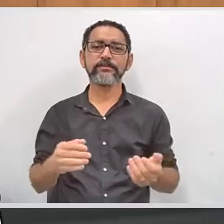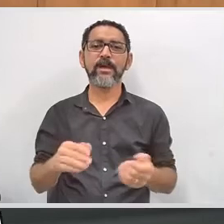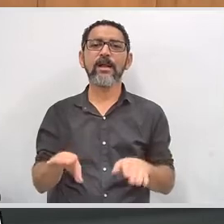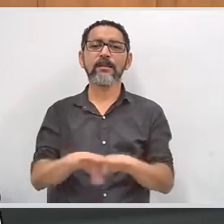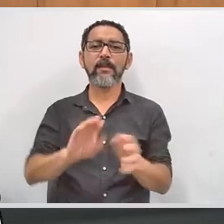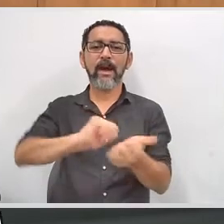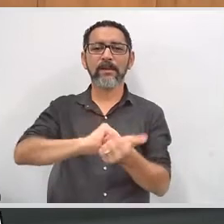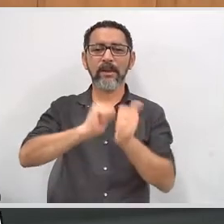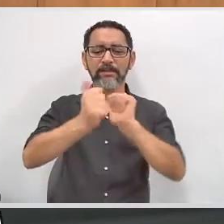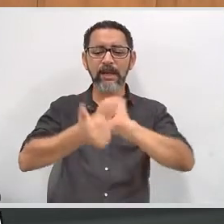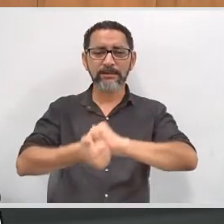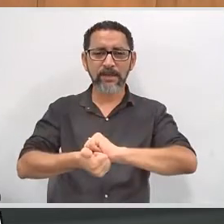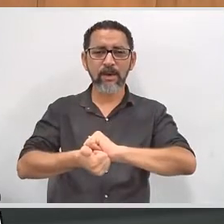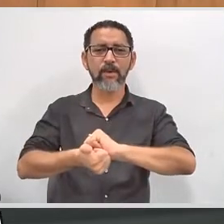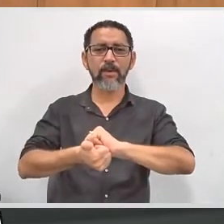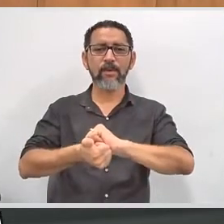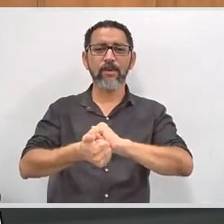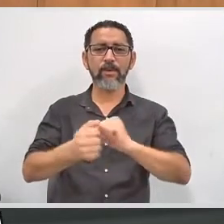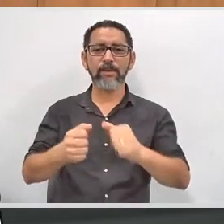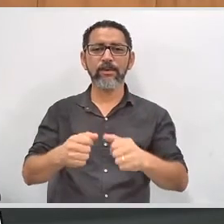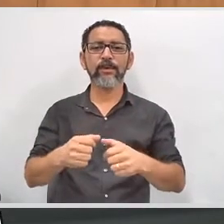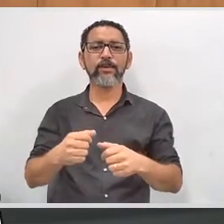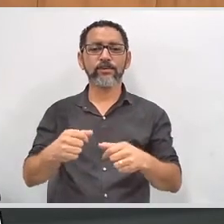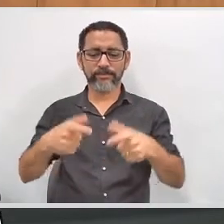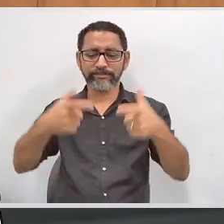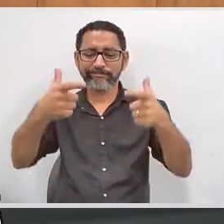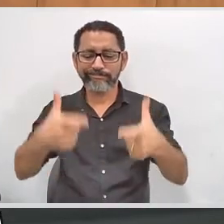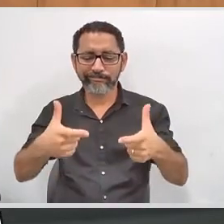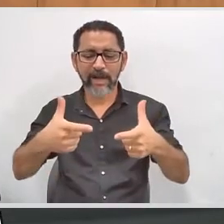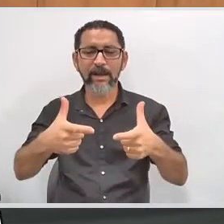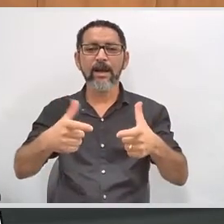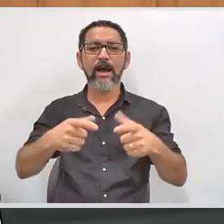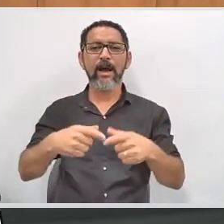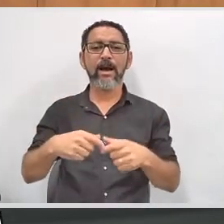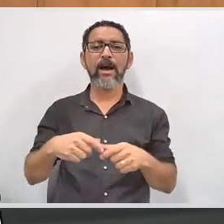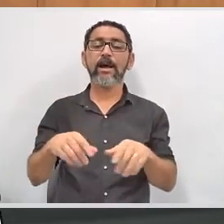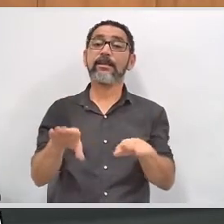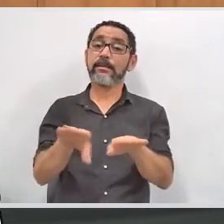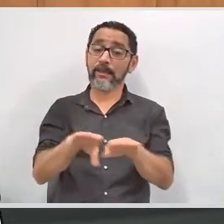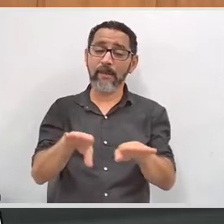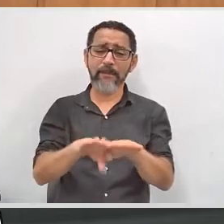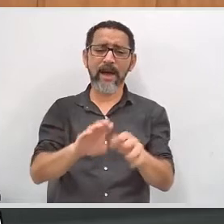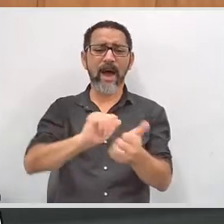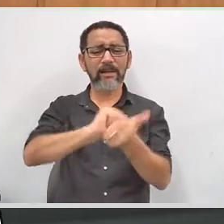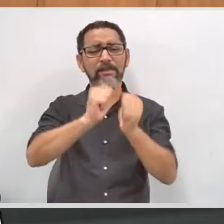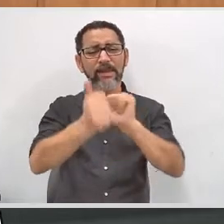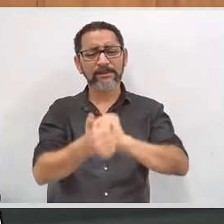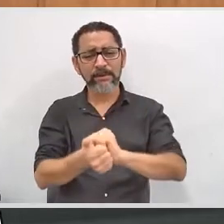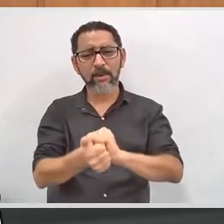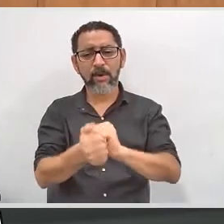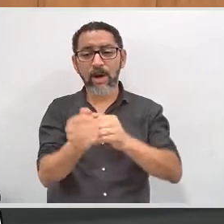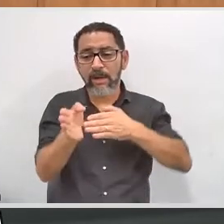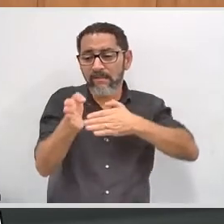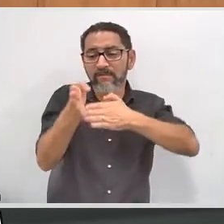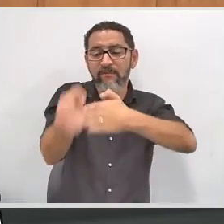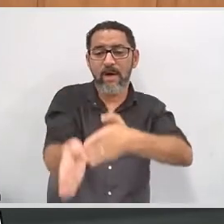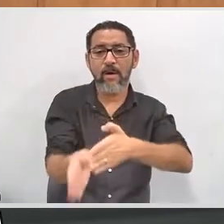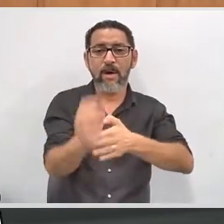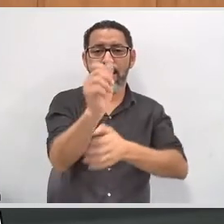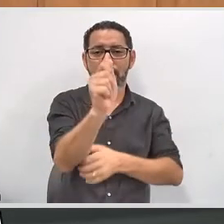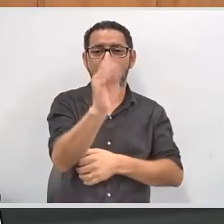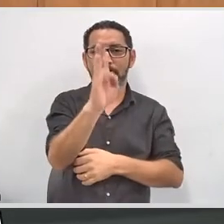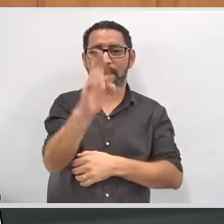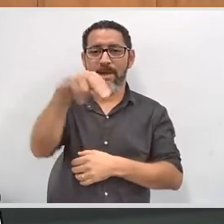adequação gradual dos imóveis dos caritórios eleitorais em entendimento às normas da BNT de acessibilidade. Como eu disse,